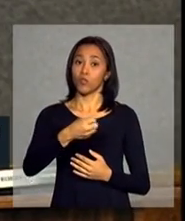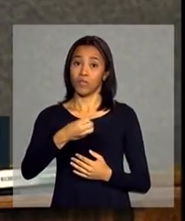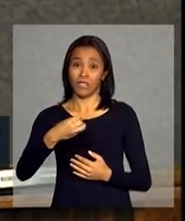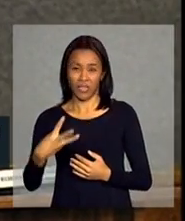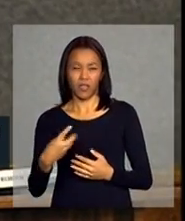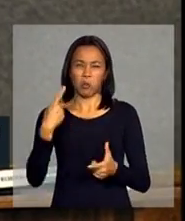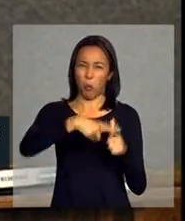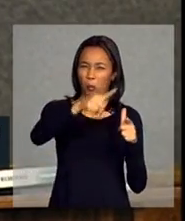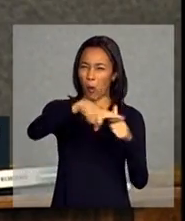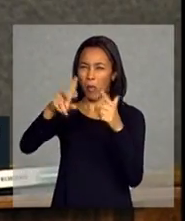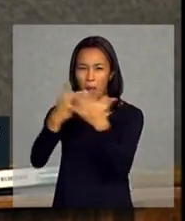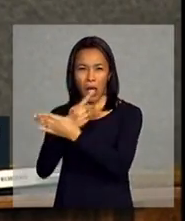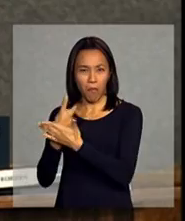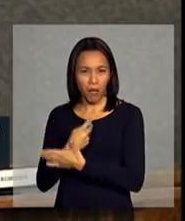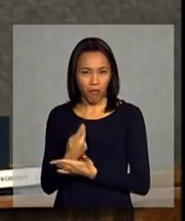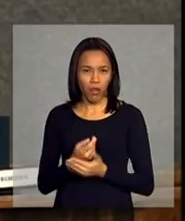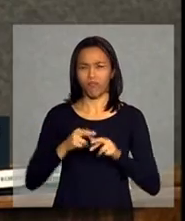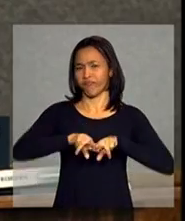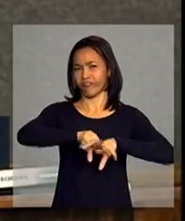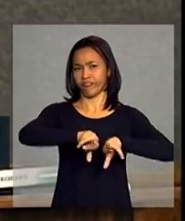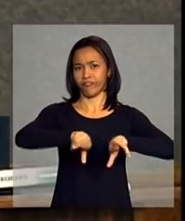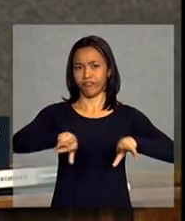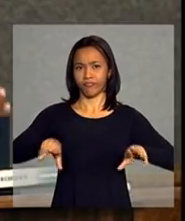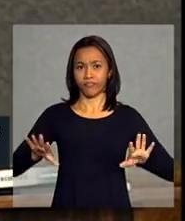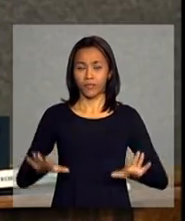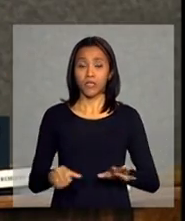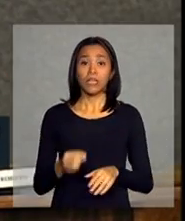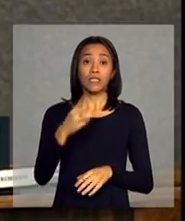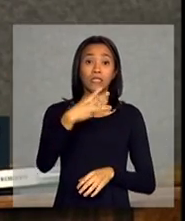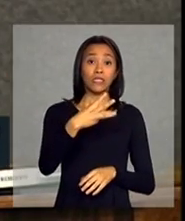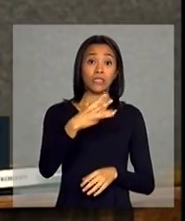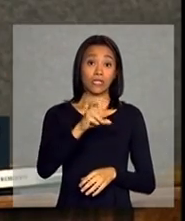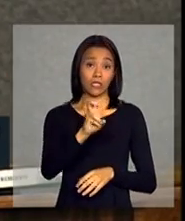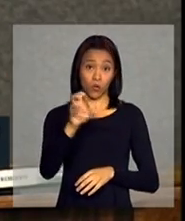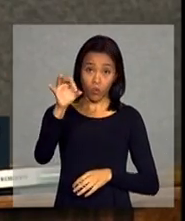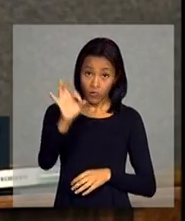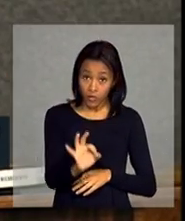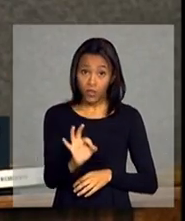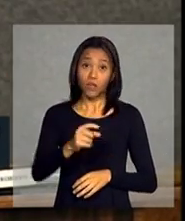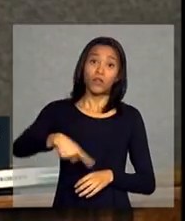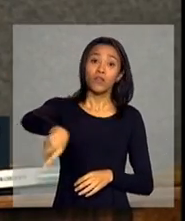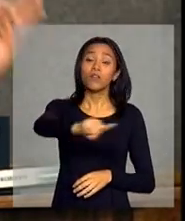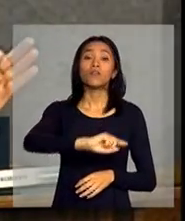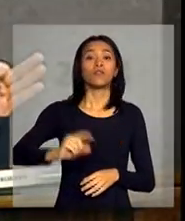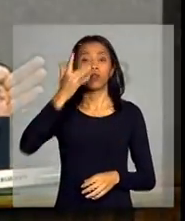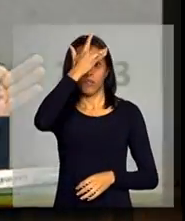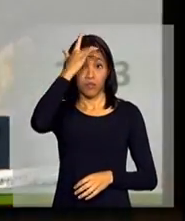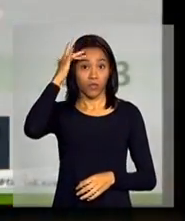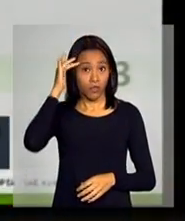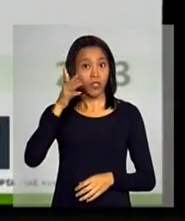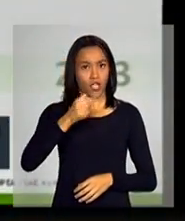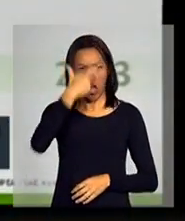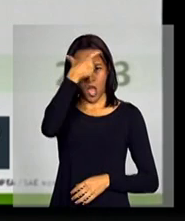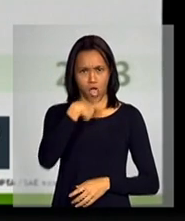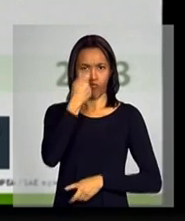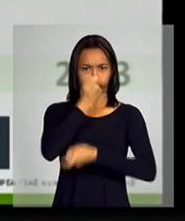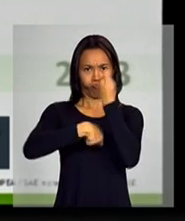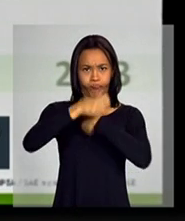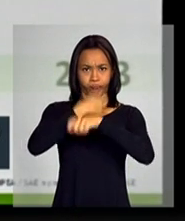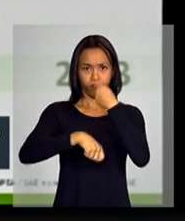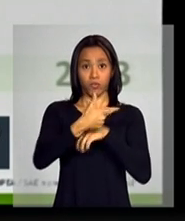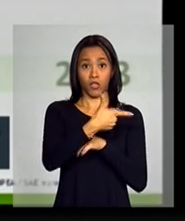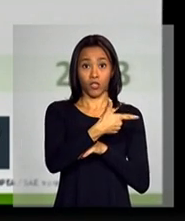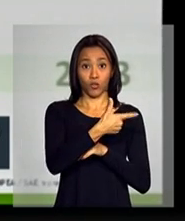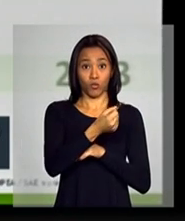com crise, etc., 35% das pessoas que eram empreendedores em 2012